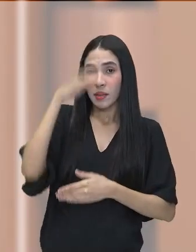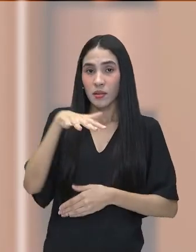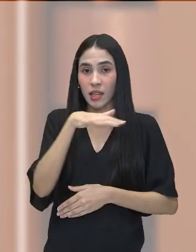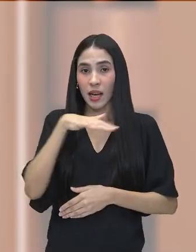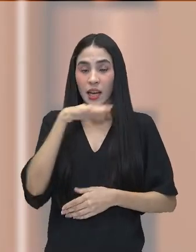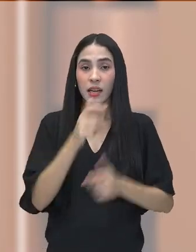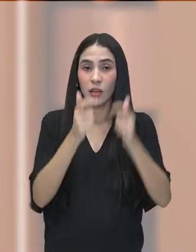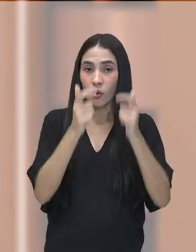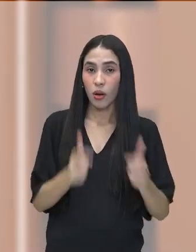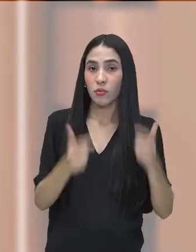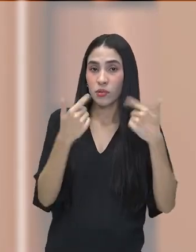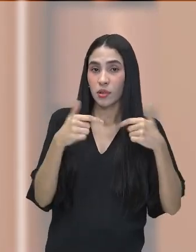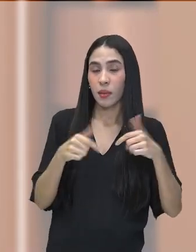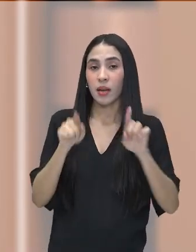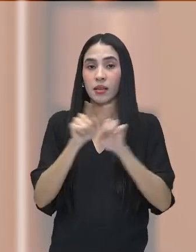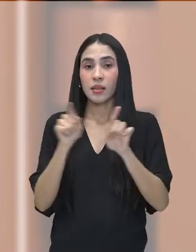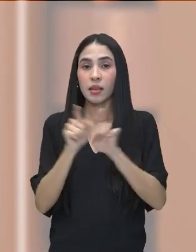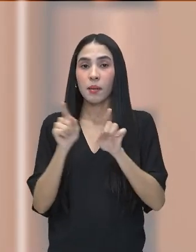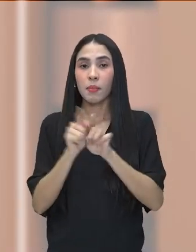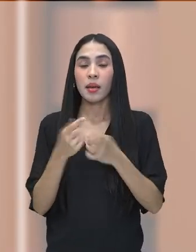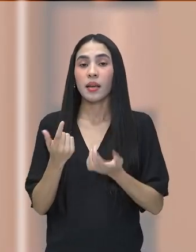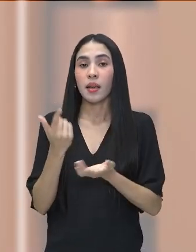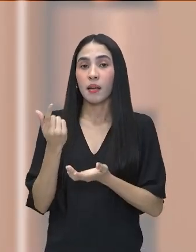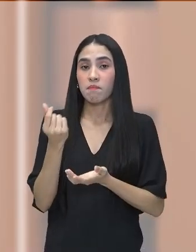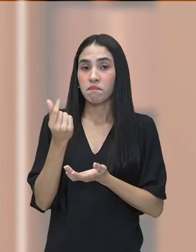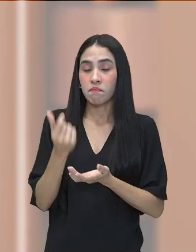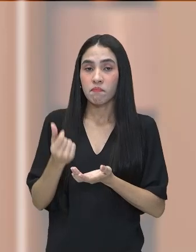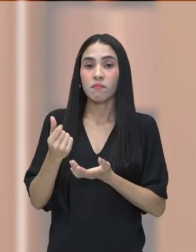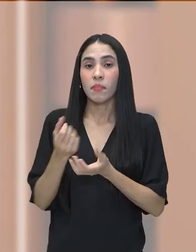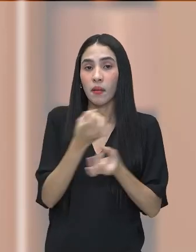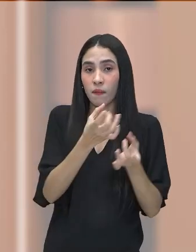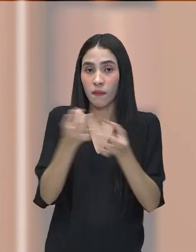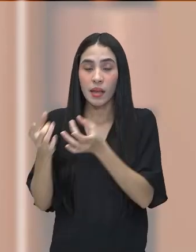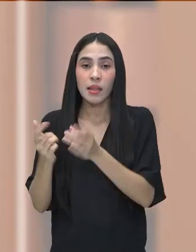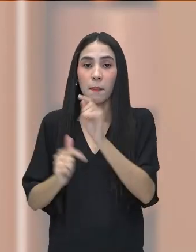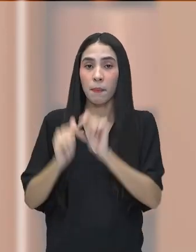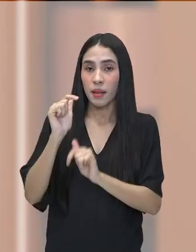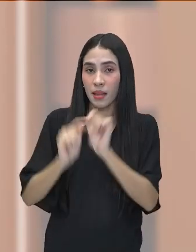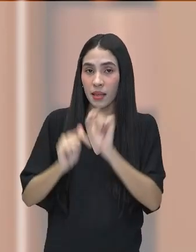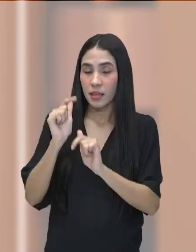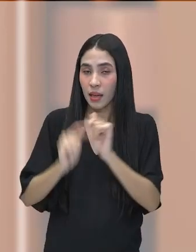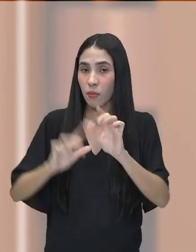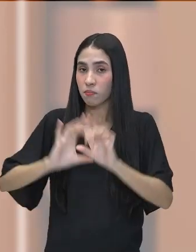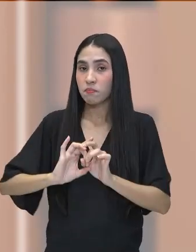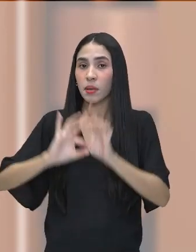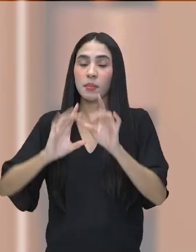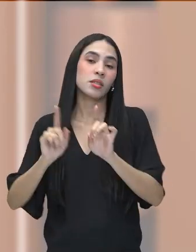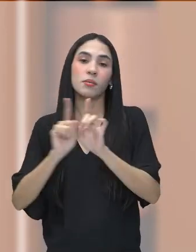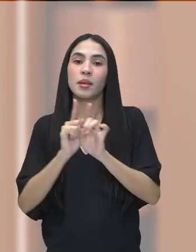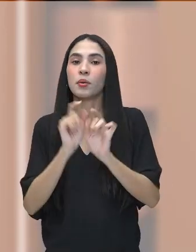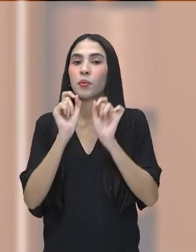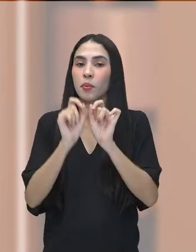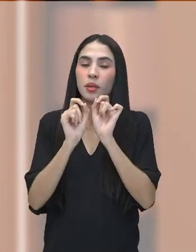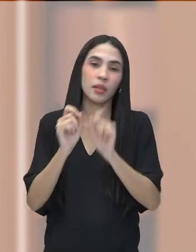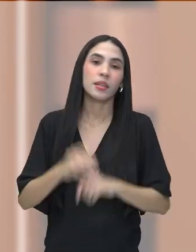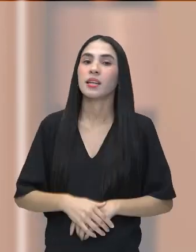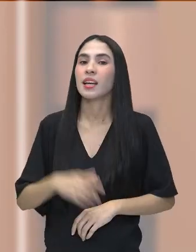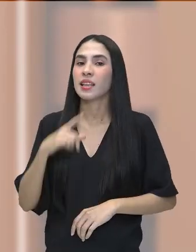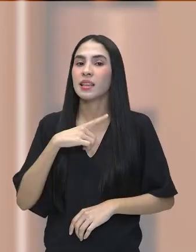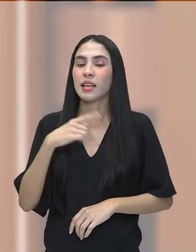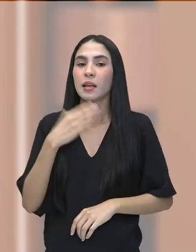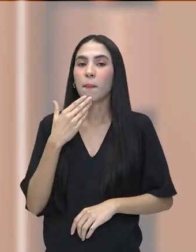e a geração da renda para si a partir da venda dos seus produtos, permite-se então que ali haja uma